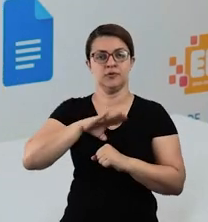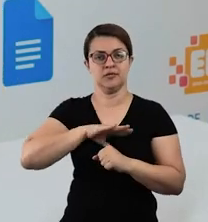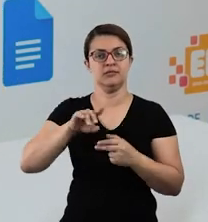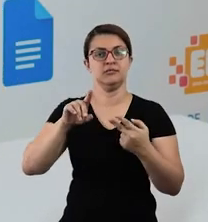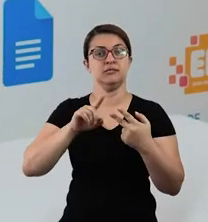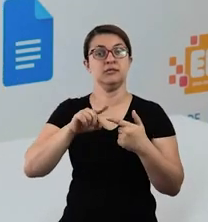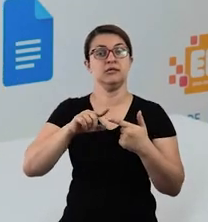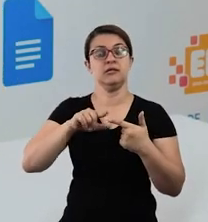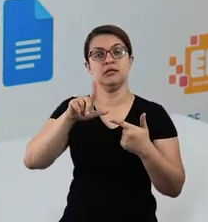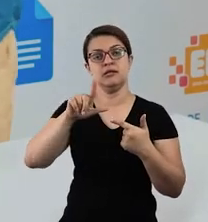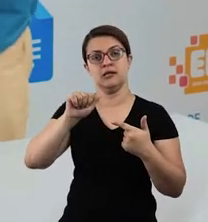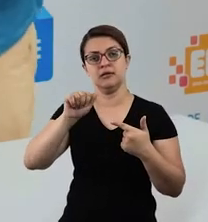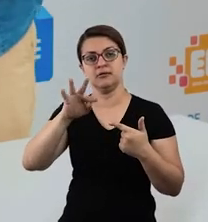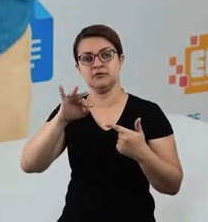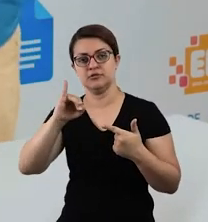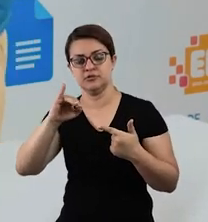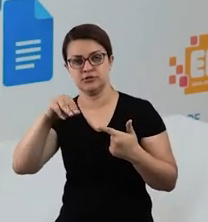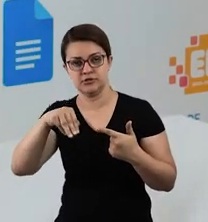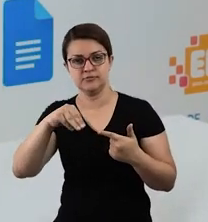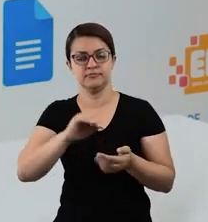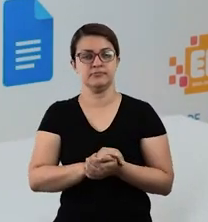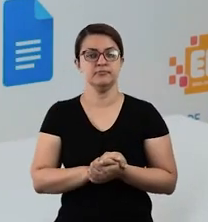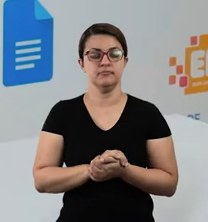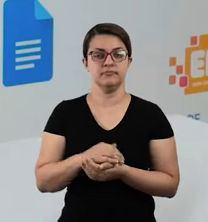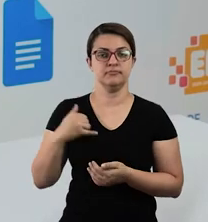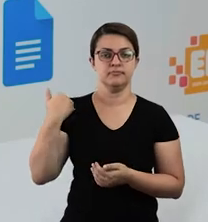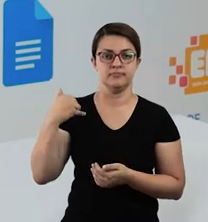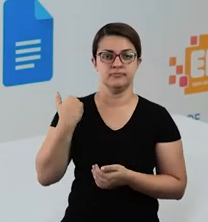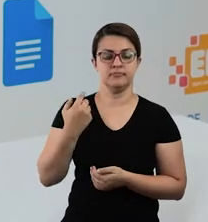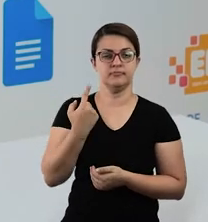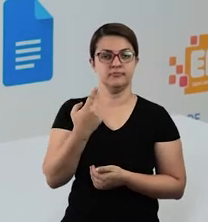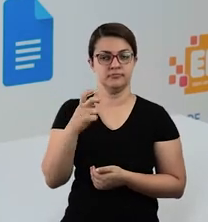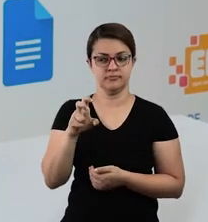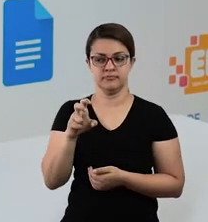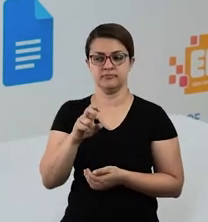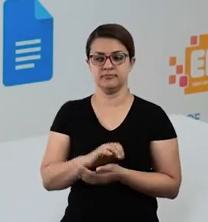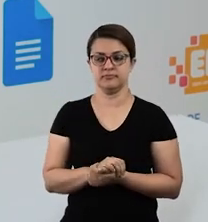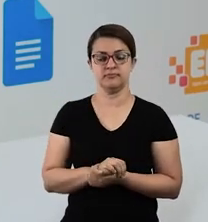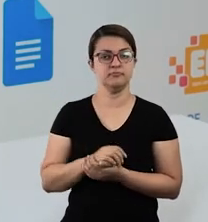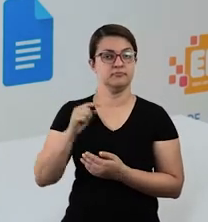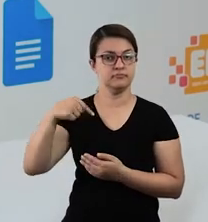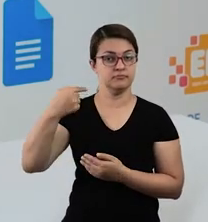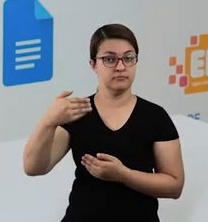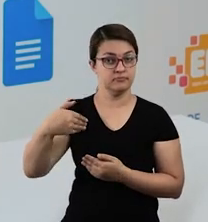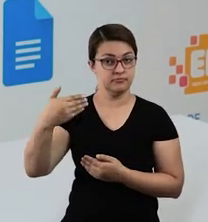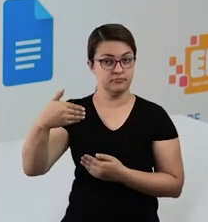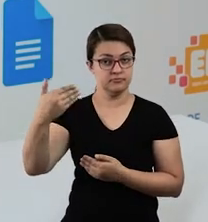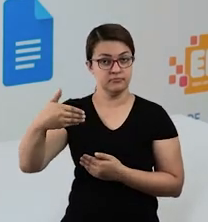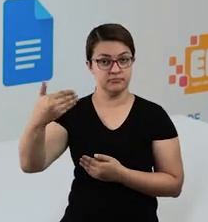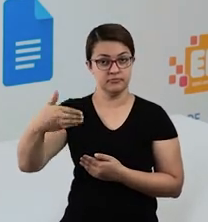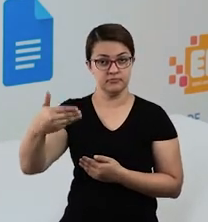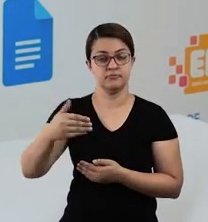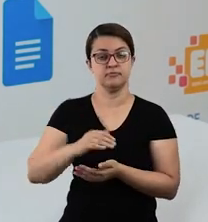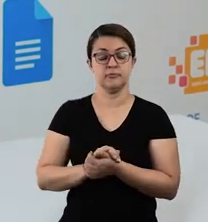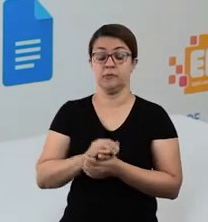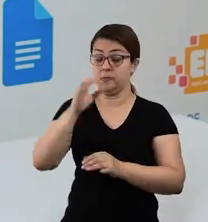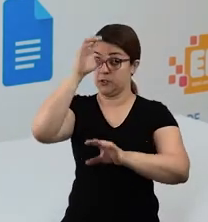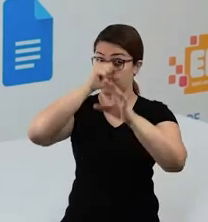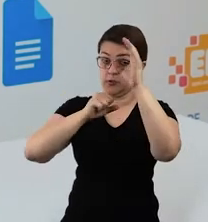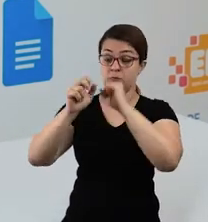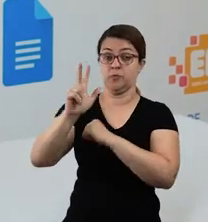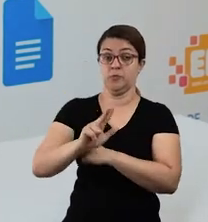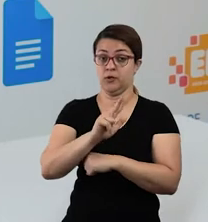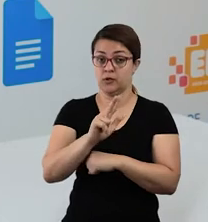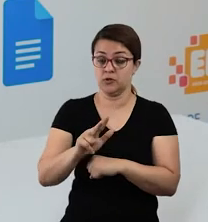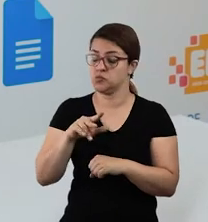Francisco. Olha só que absurdo. Aos 15 anos, ou seja, passou um tempo aí, tudo ele aprendendo lá com o padre,